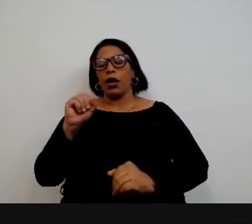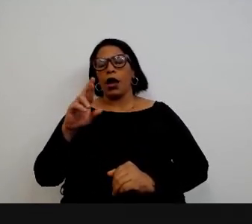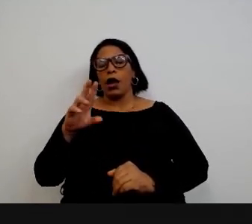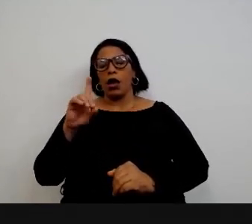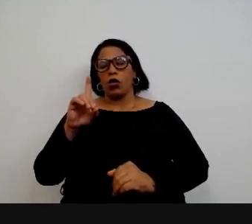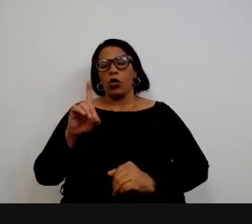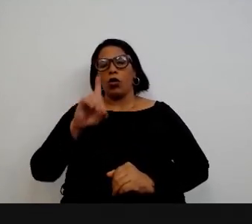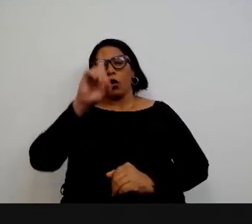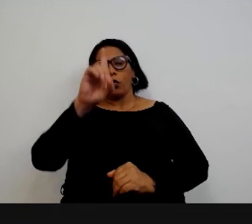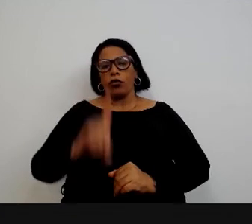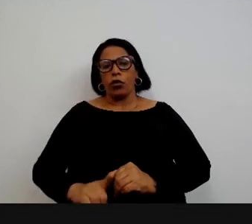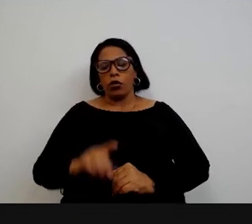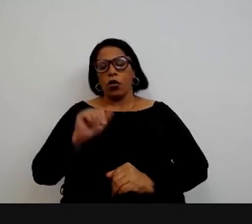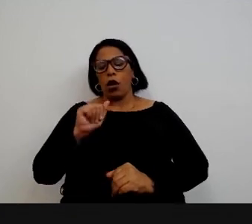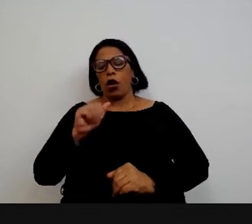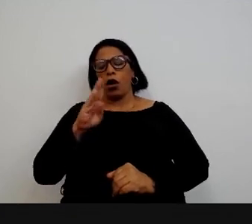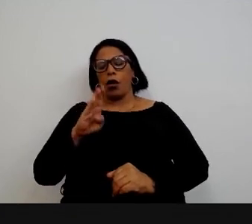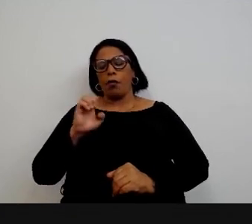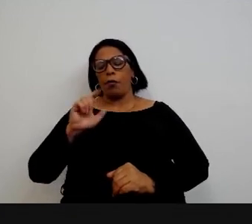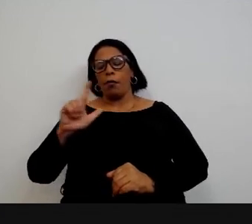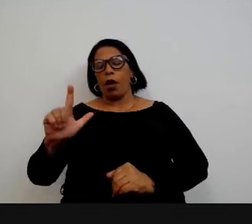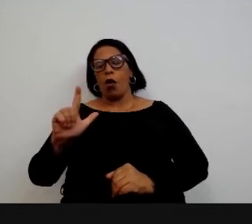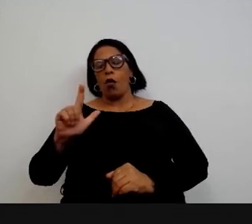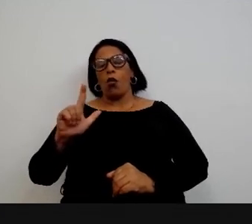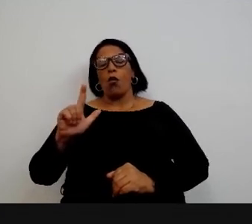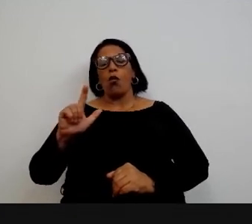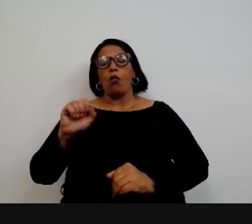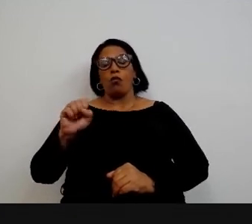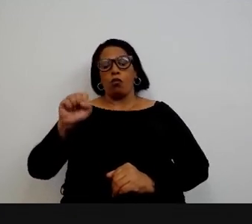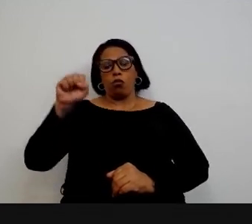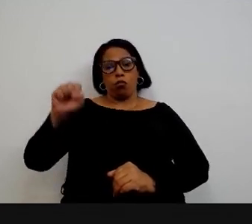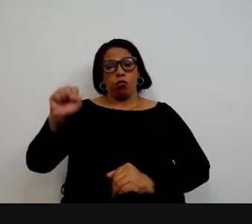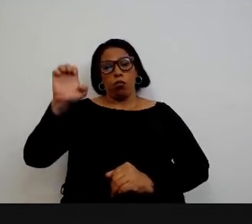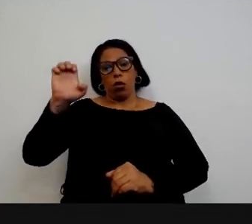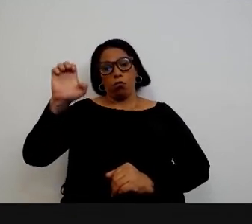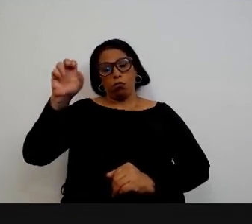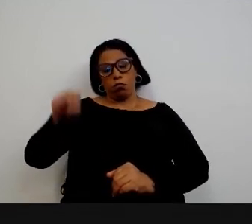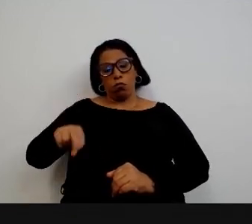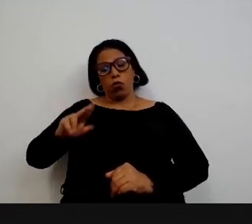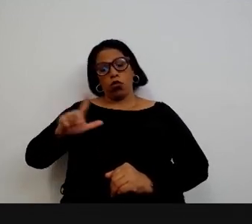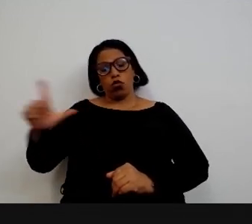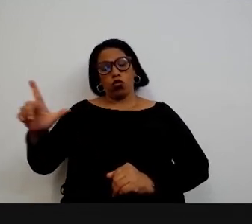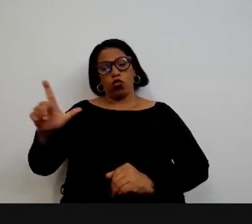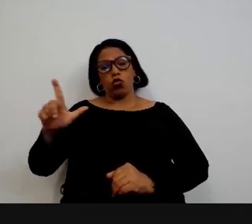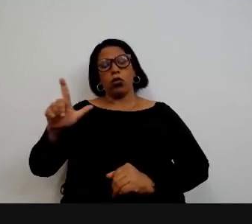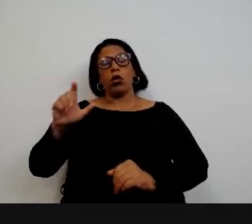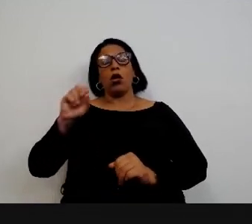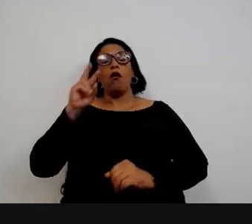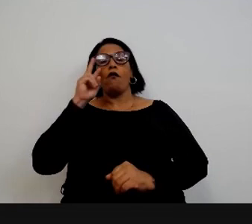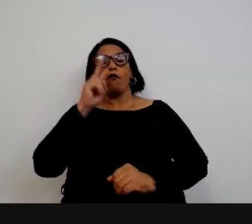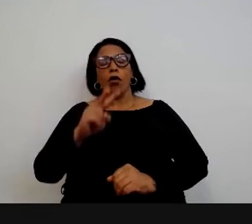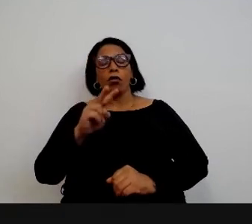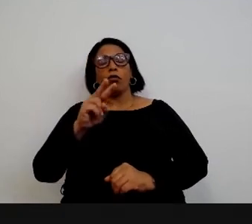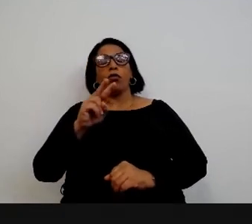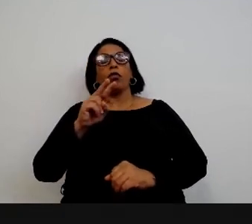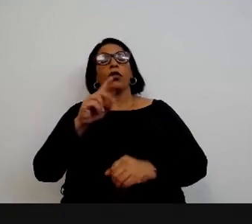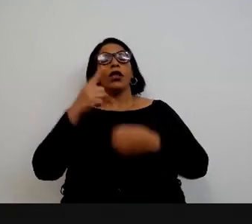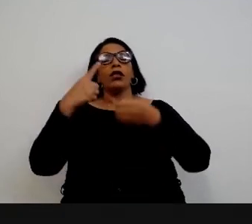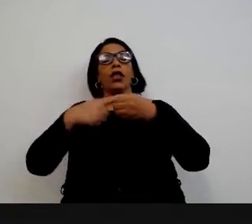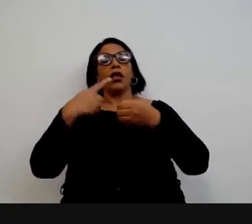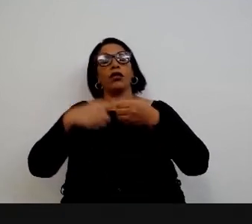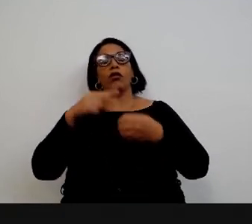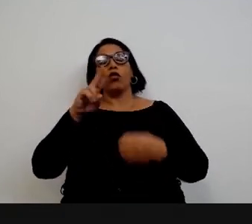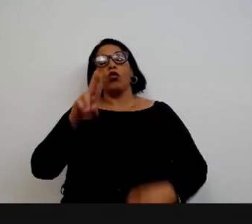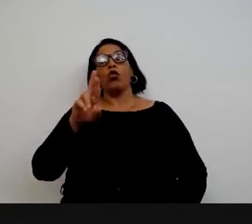Simas que é diretor da Abel para a região sul que está assistindo ao evento aqui de Uruguaiana